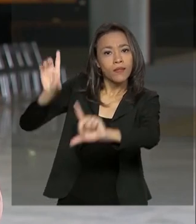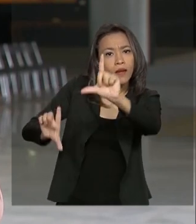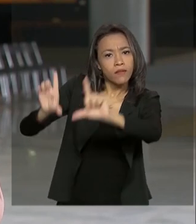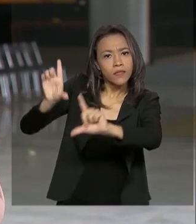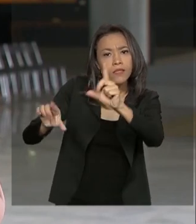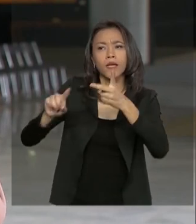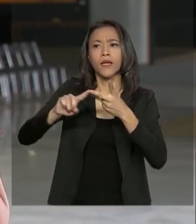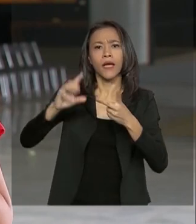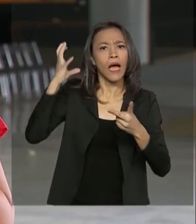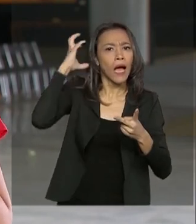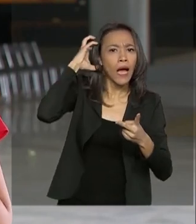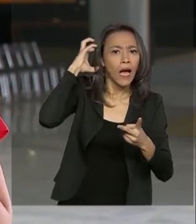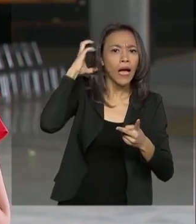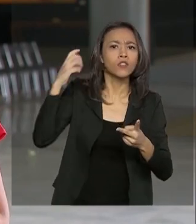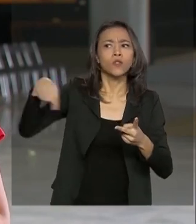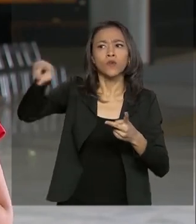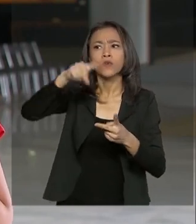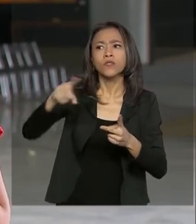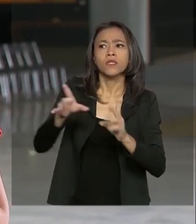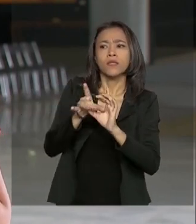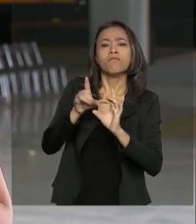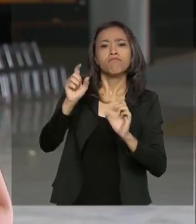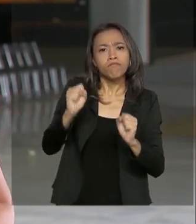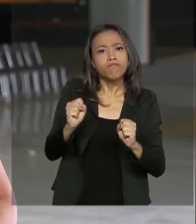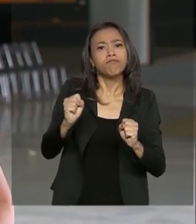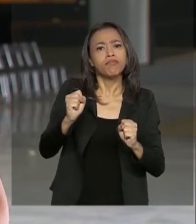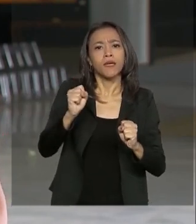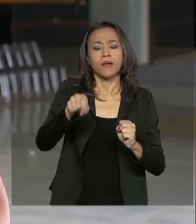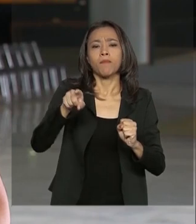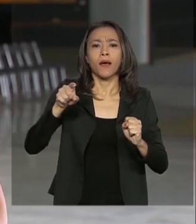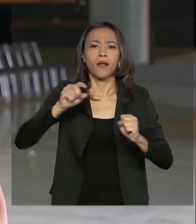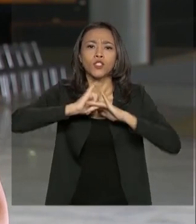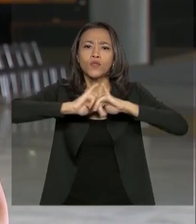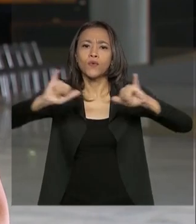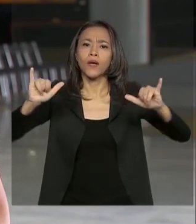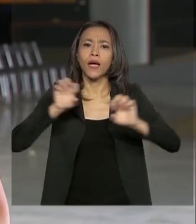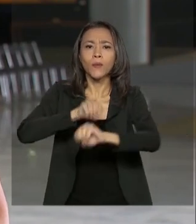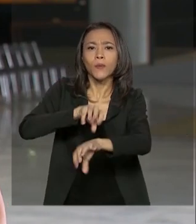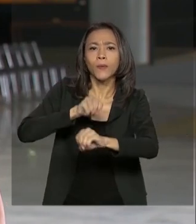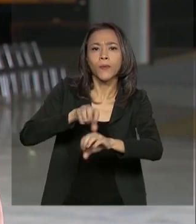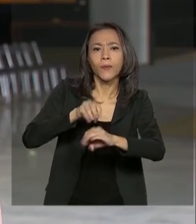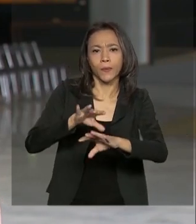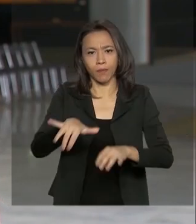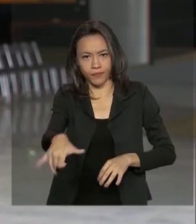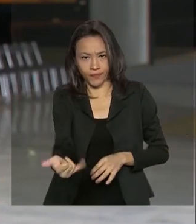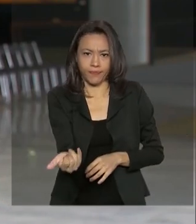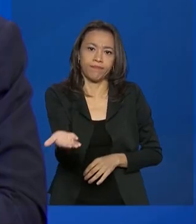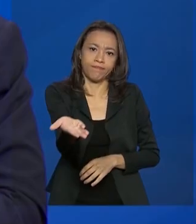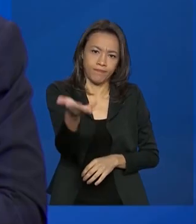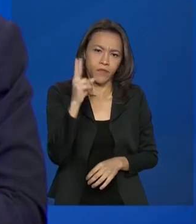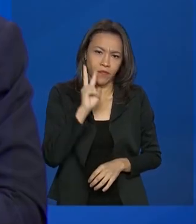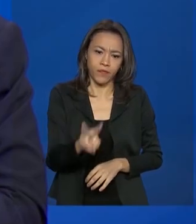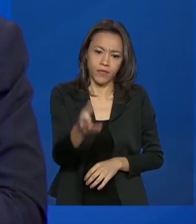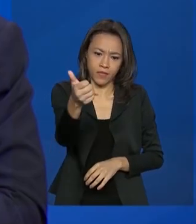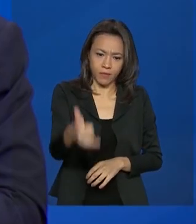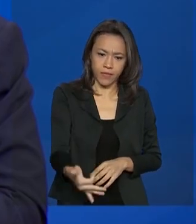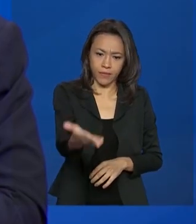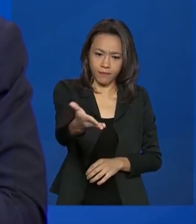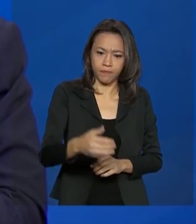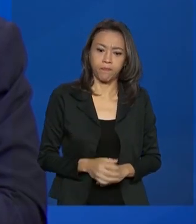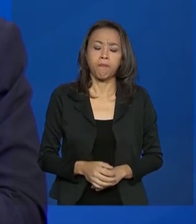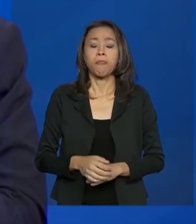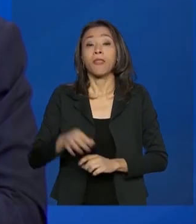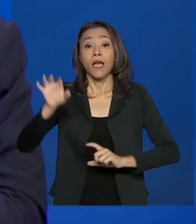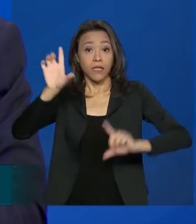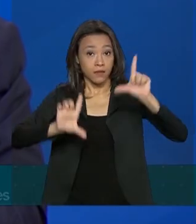radiodifusão possa disponibilizar canais de televisão voltados para a educação. Vamos ver o que disse o ministro. As emissoras de